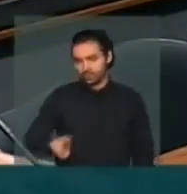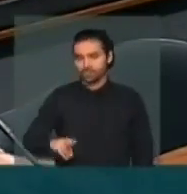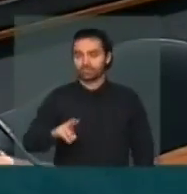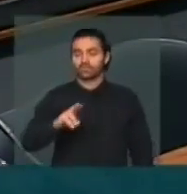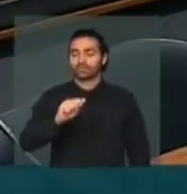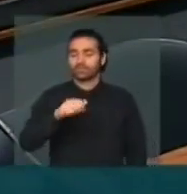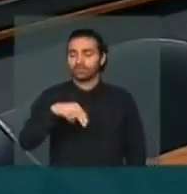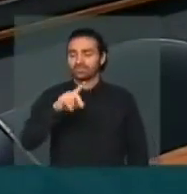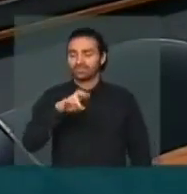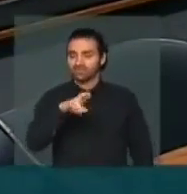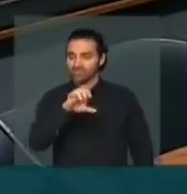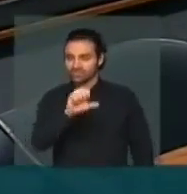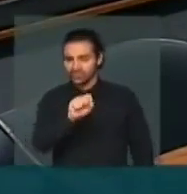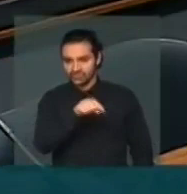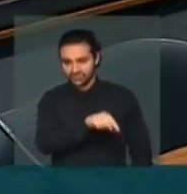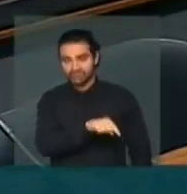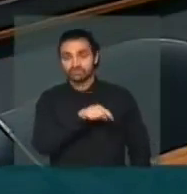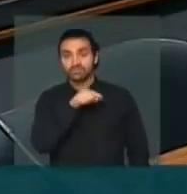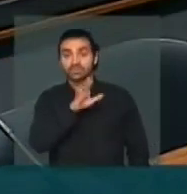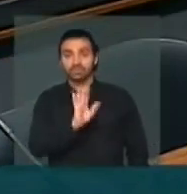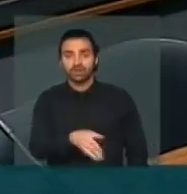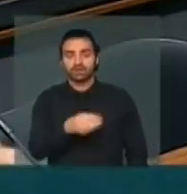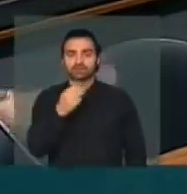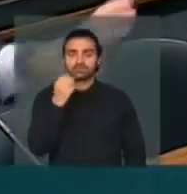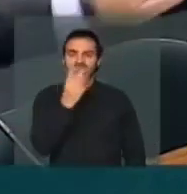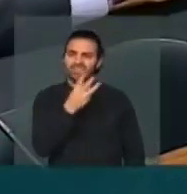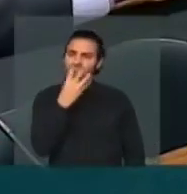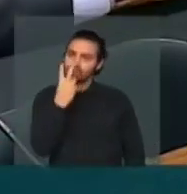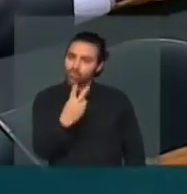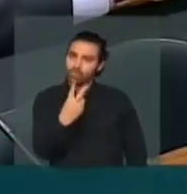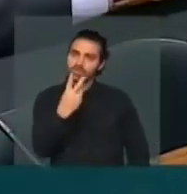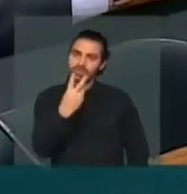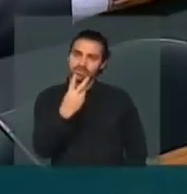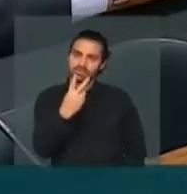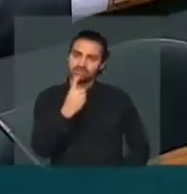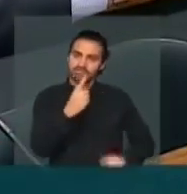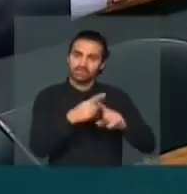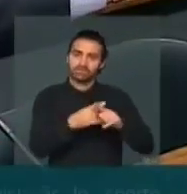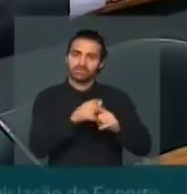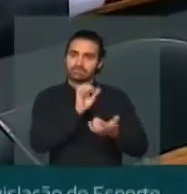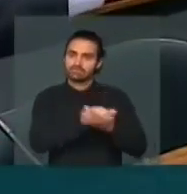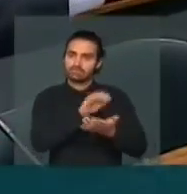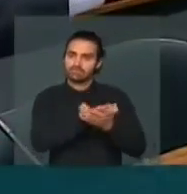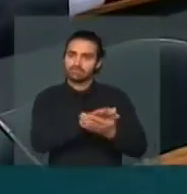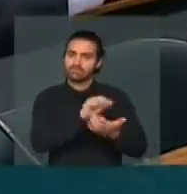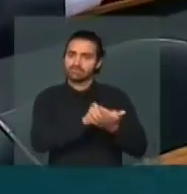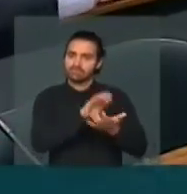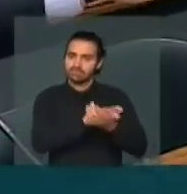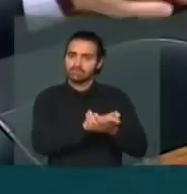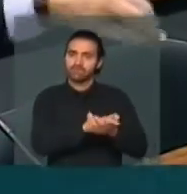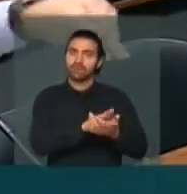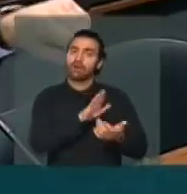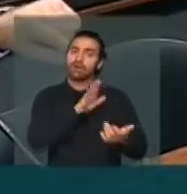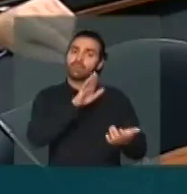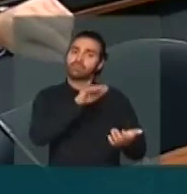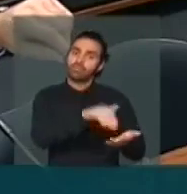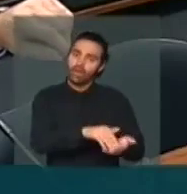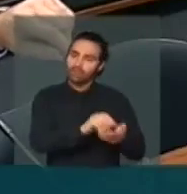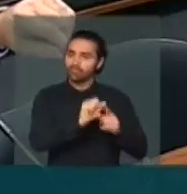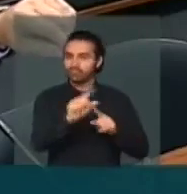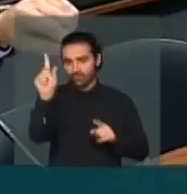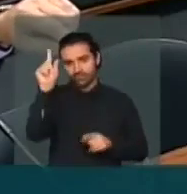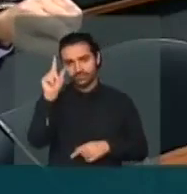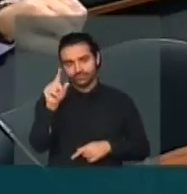foi autuado 32 vezes, até que foi excluído do mercado. Então a nossa pergunta não se dirige